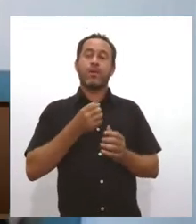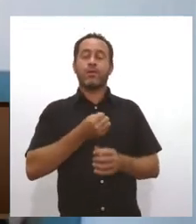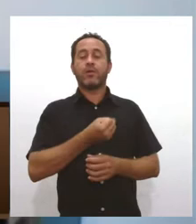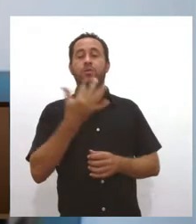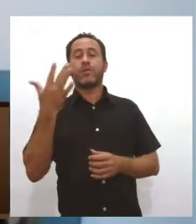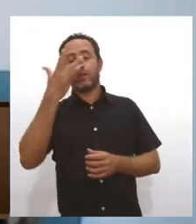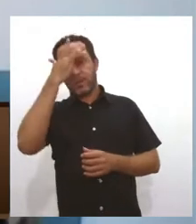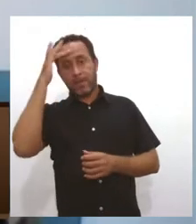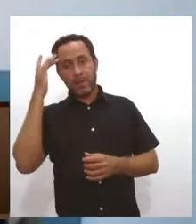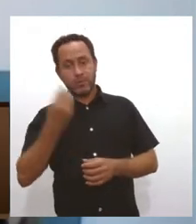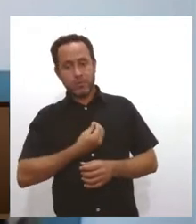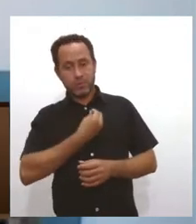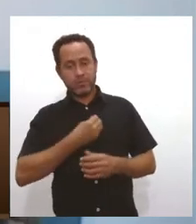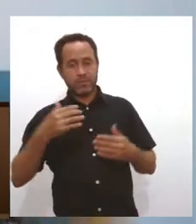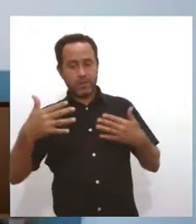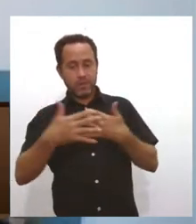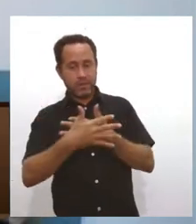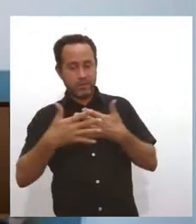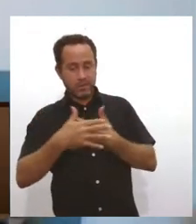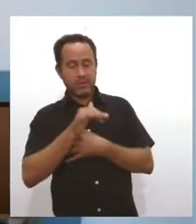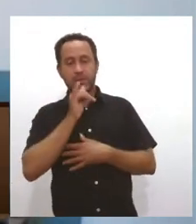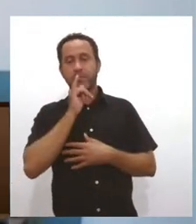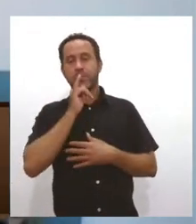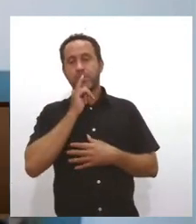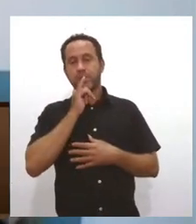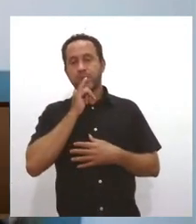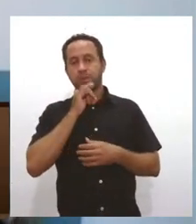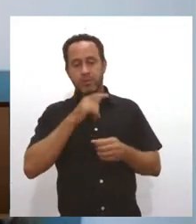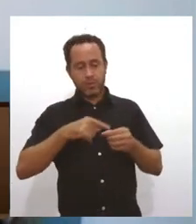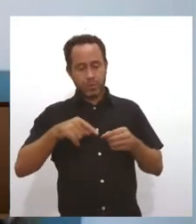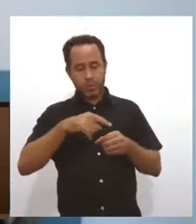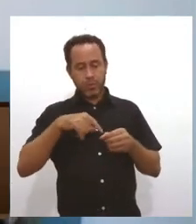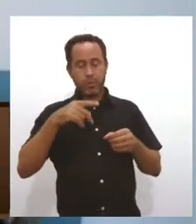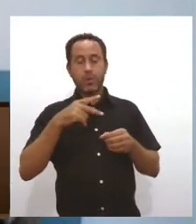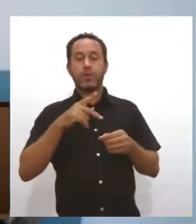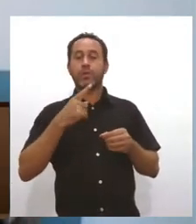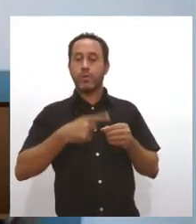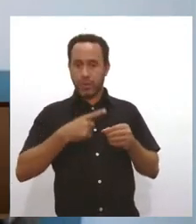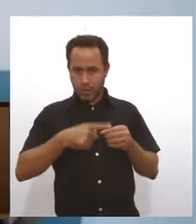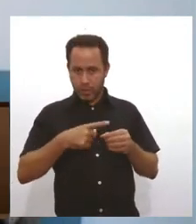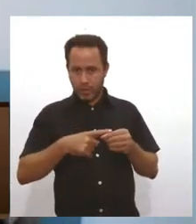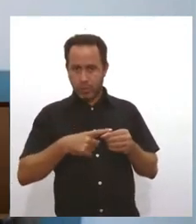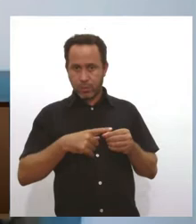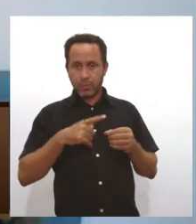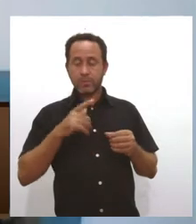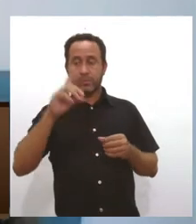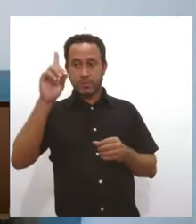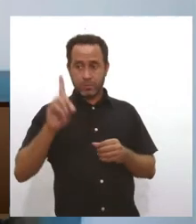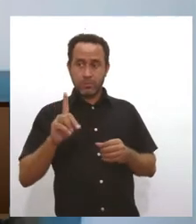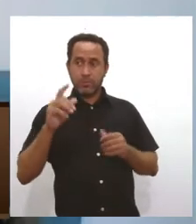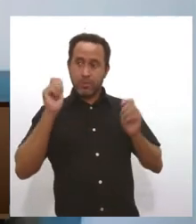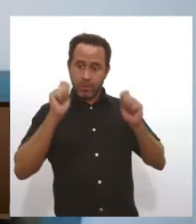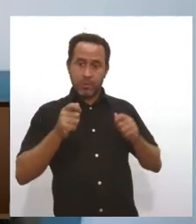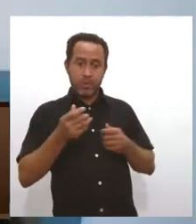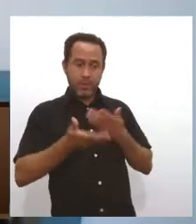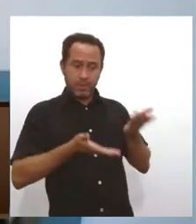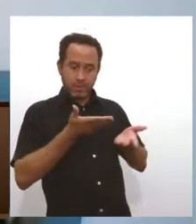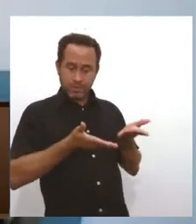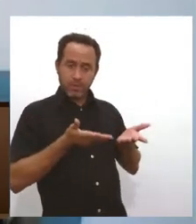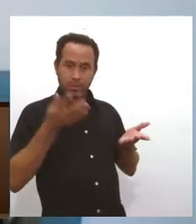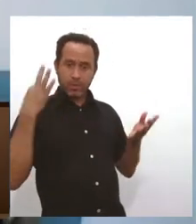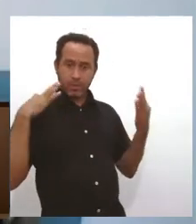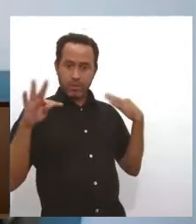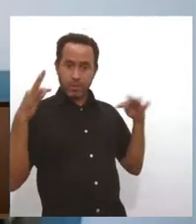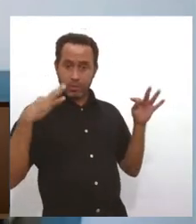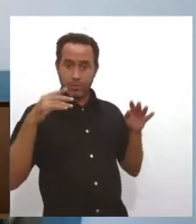Sim. Se essa cidade, por exemplo, Porto da Folha, foi solicitado o plano diretor porque ele tem potencial turístico, né?